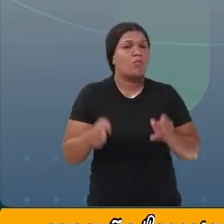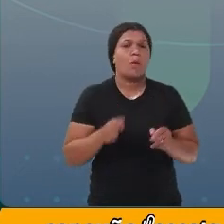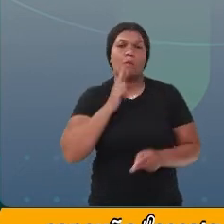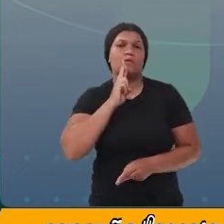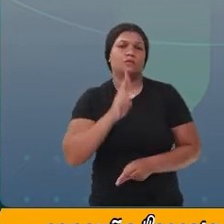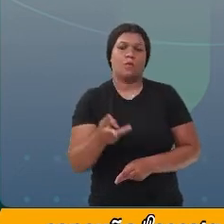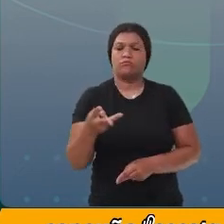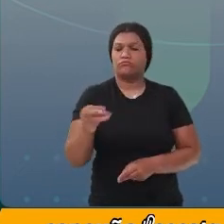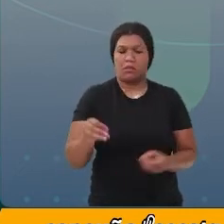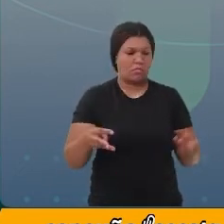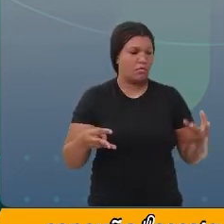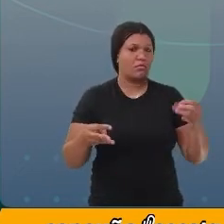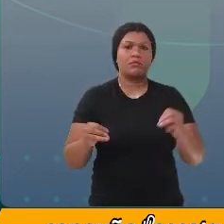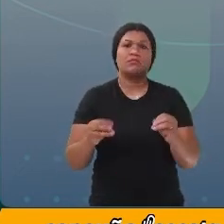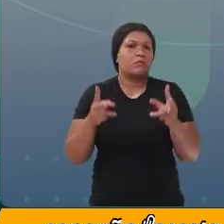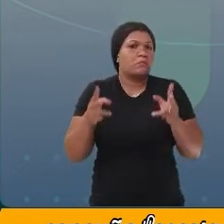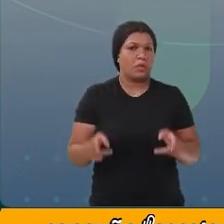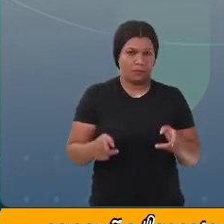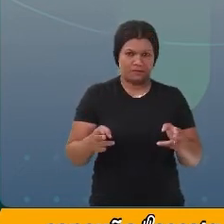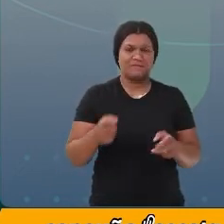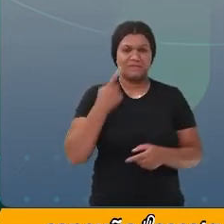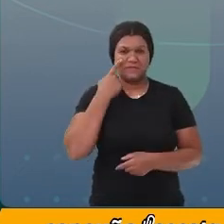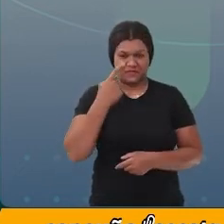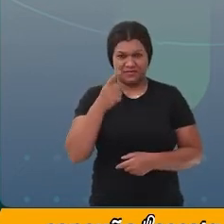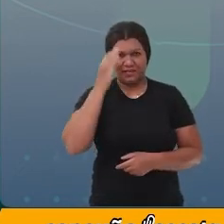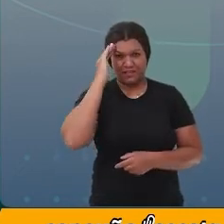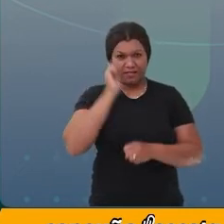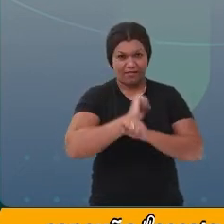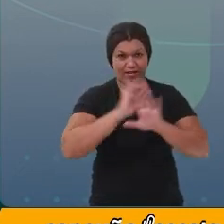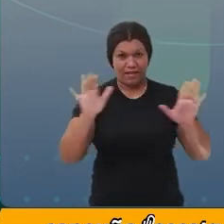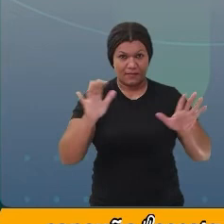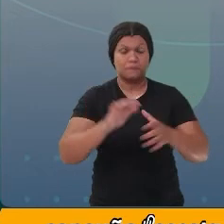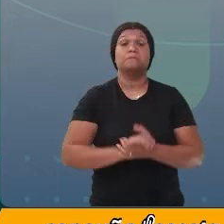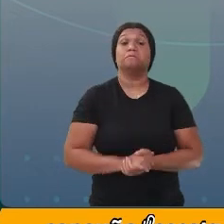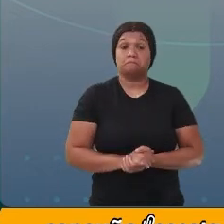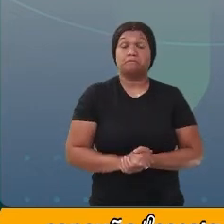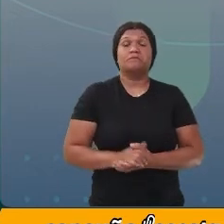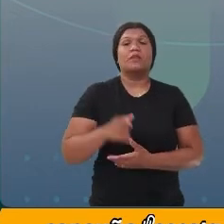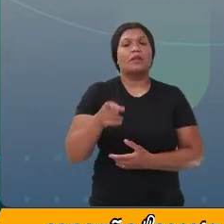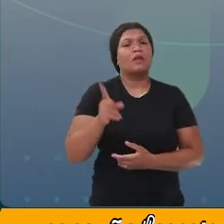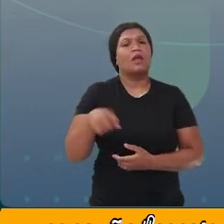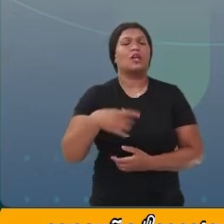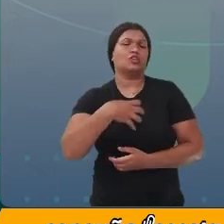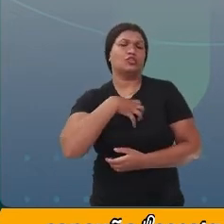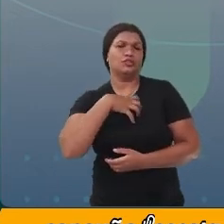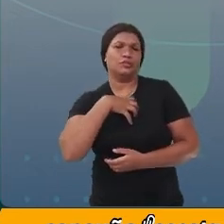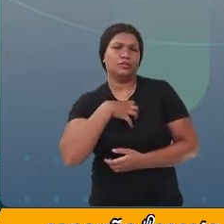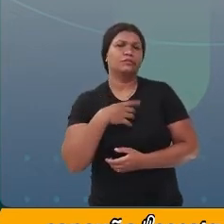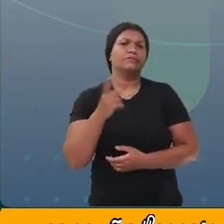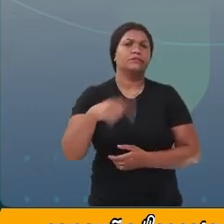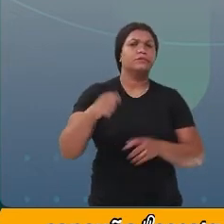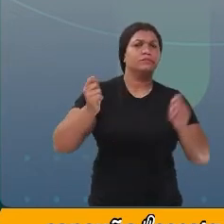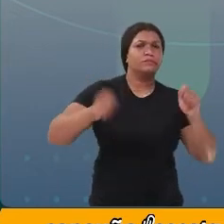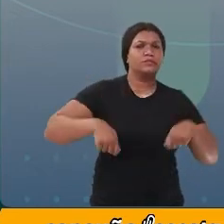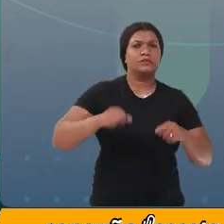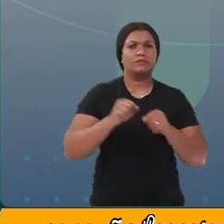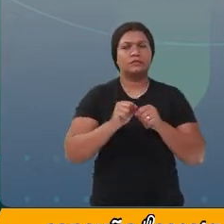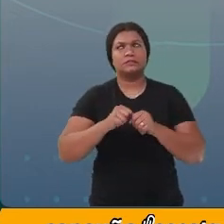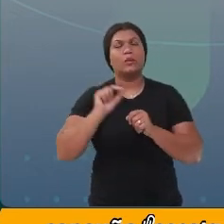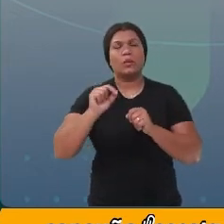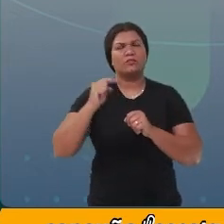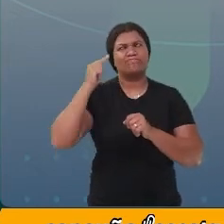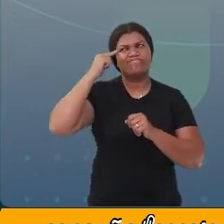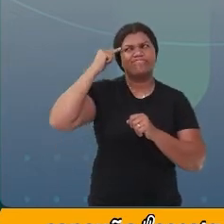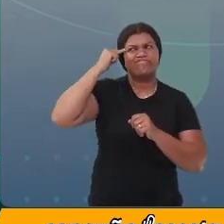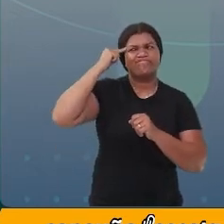como apresentado lá no início. Entendeu? Esse é uma forma de fazermos um cálculo